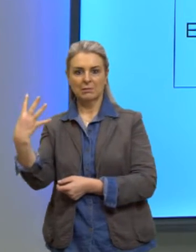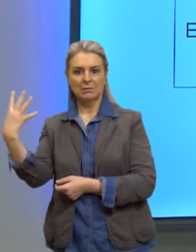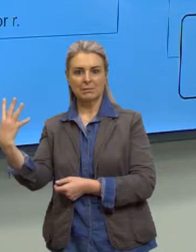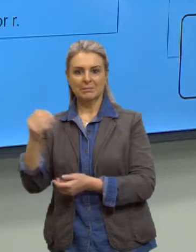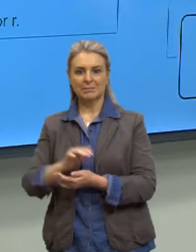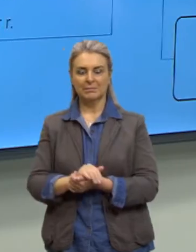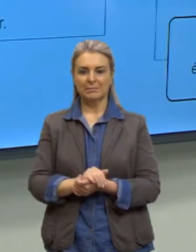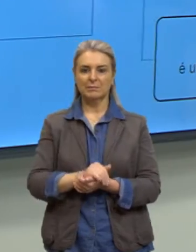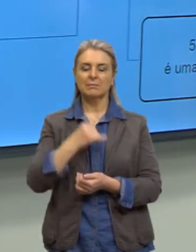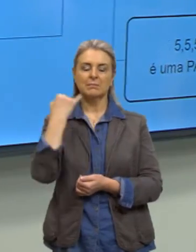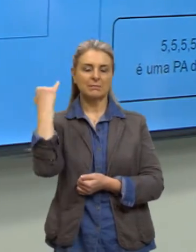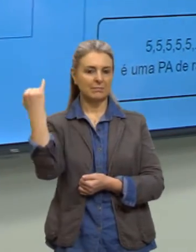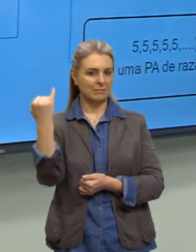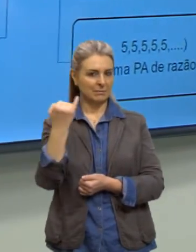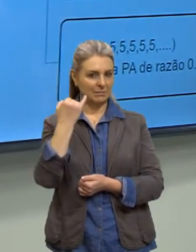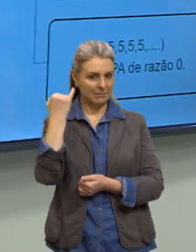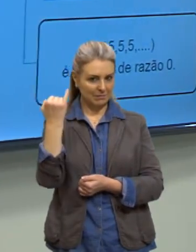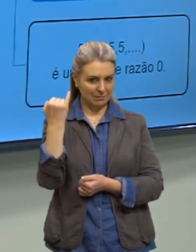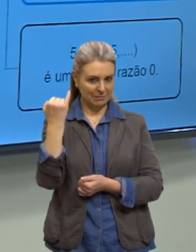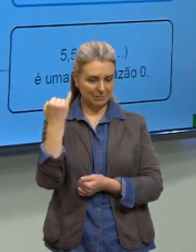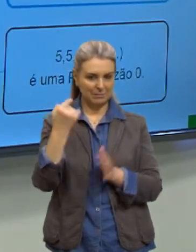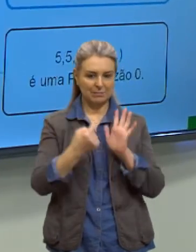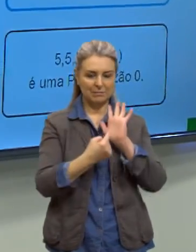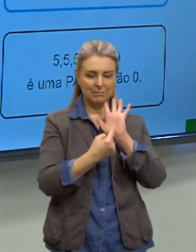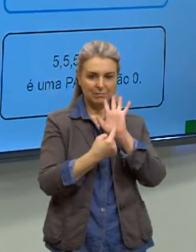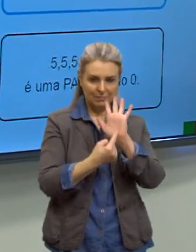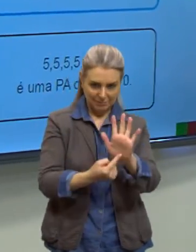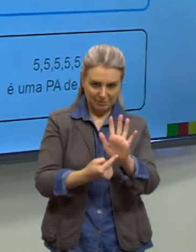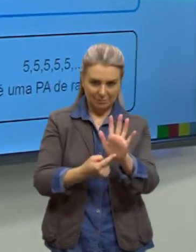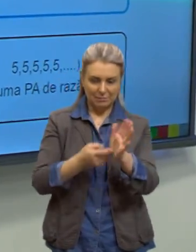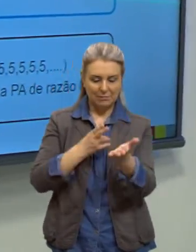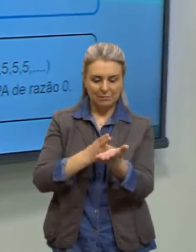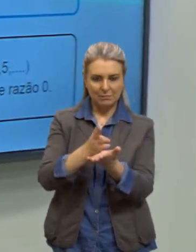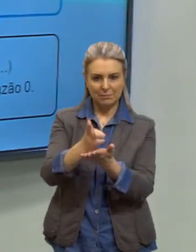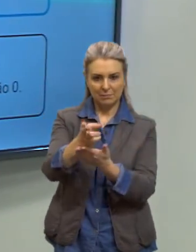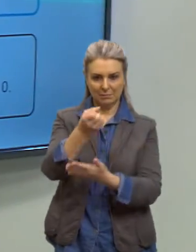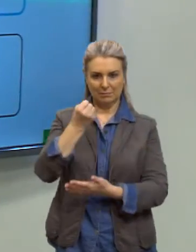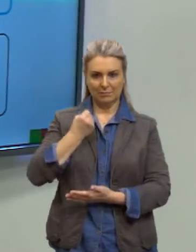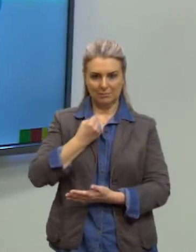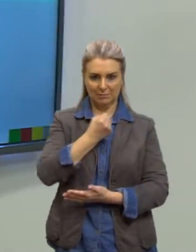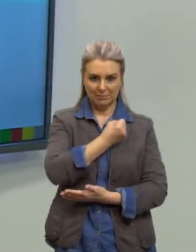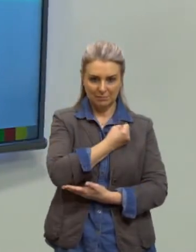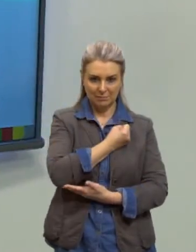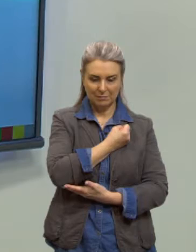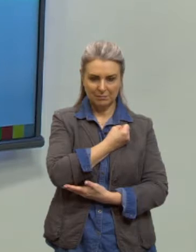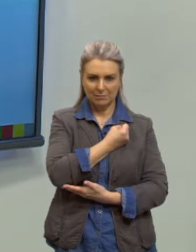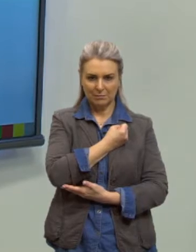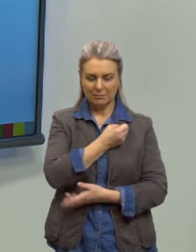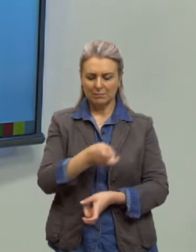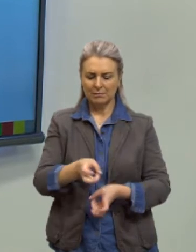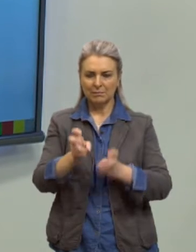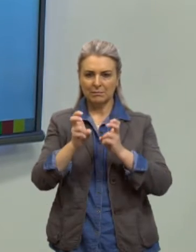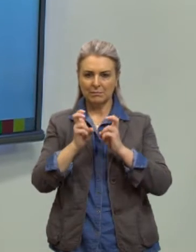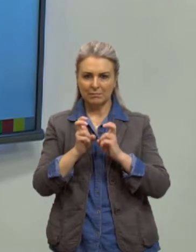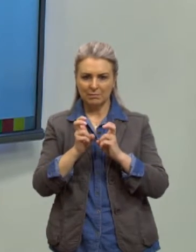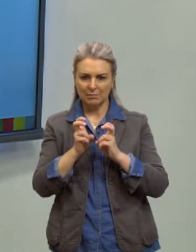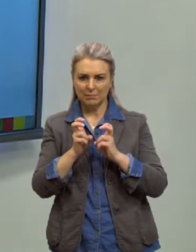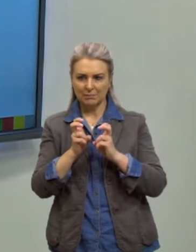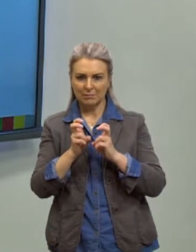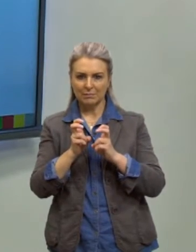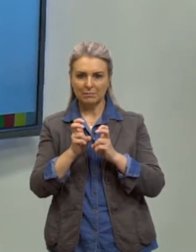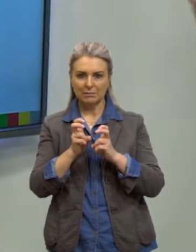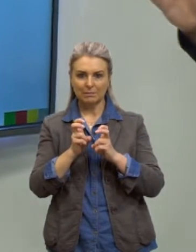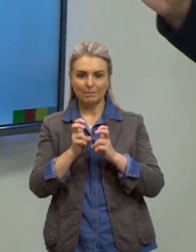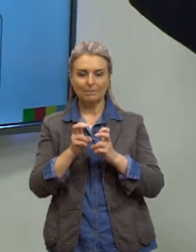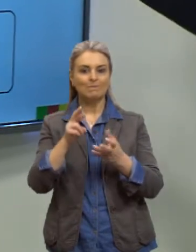É importante que quando se apresente uma sequência numérica, a gente verifique se realmente